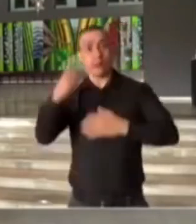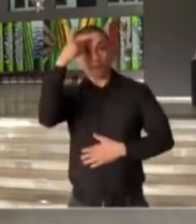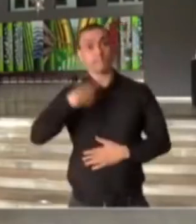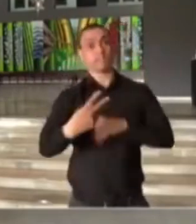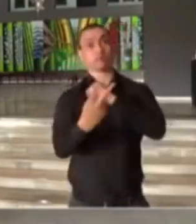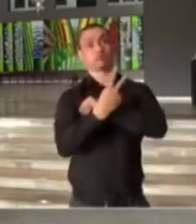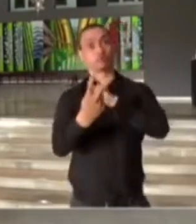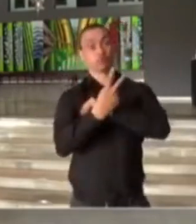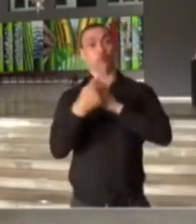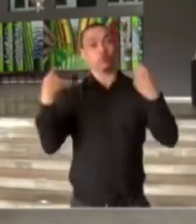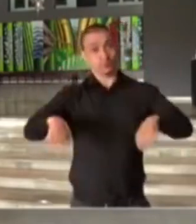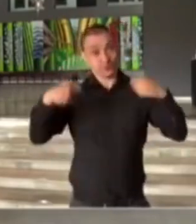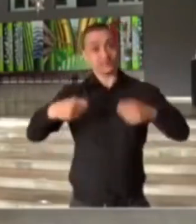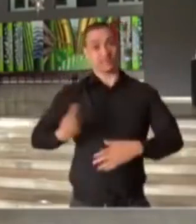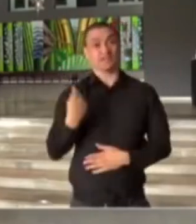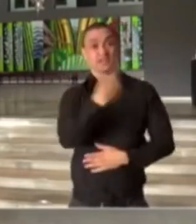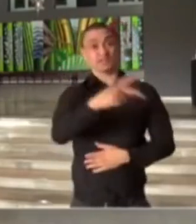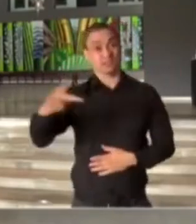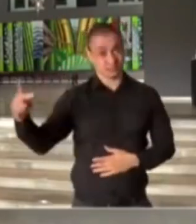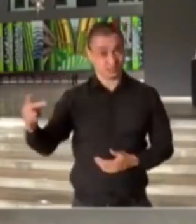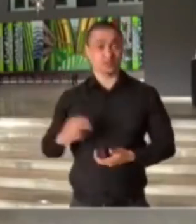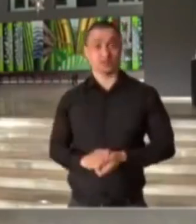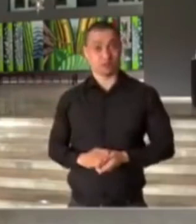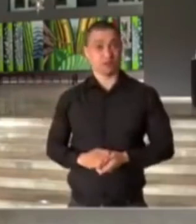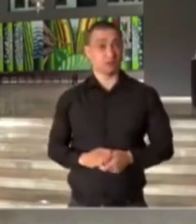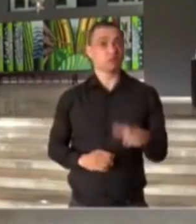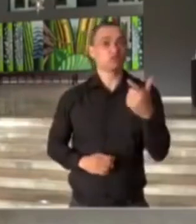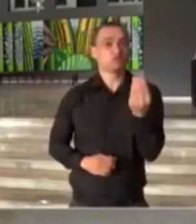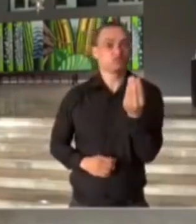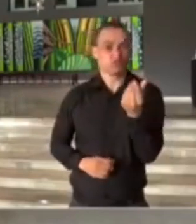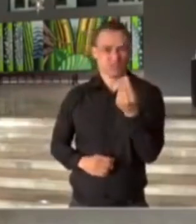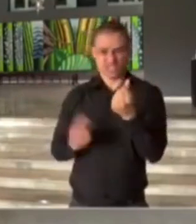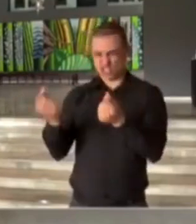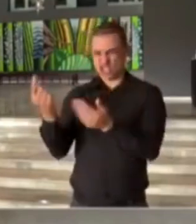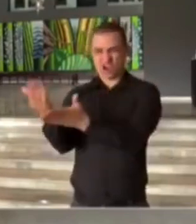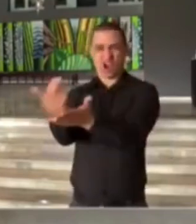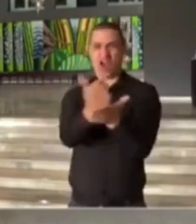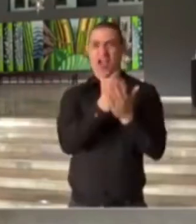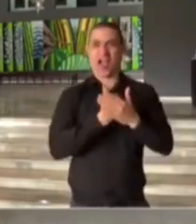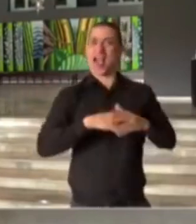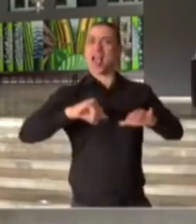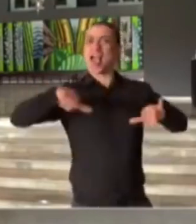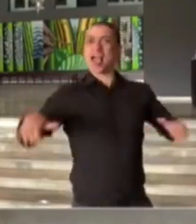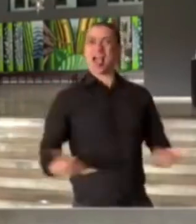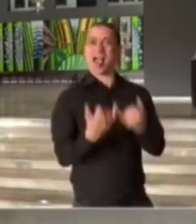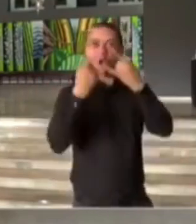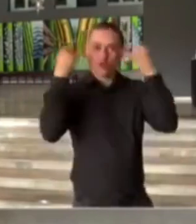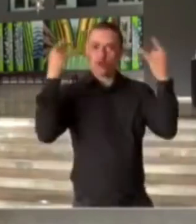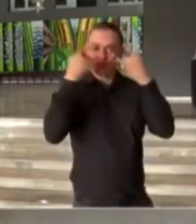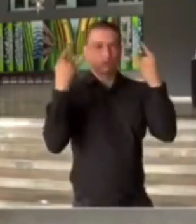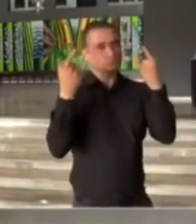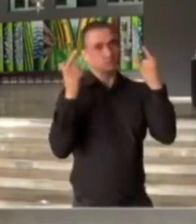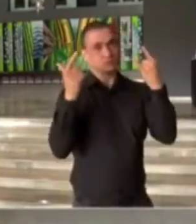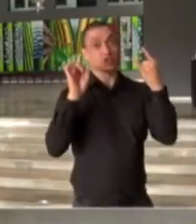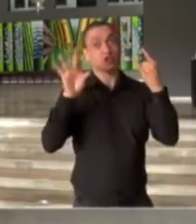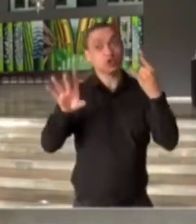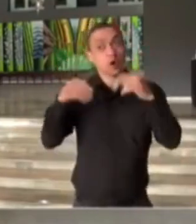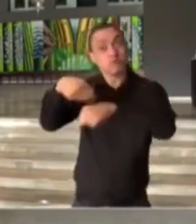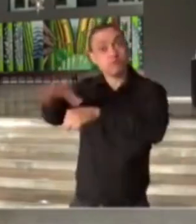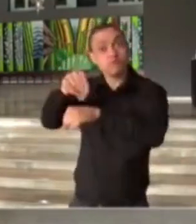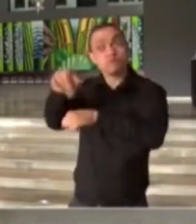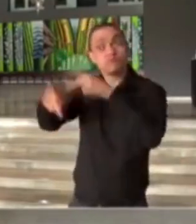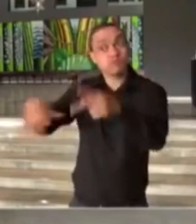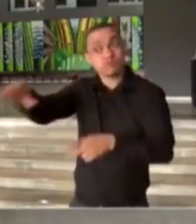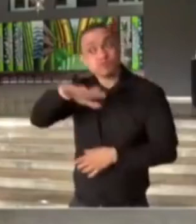importância de protegerem as suas vidas. Não há nenhum sentido arrecadatório, nem punitivo, mas de alertar, repito, a